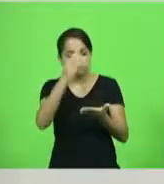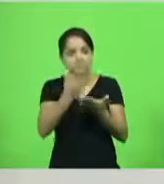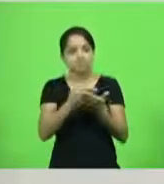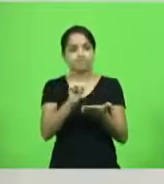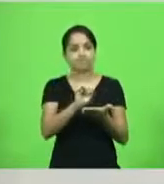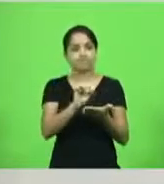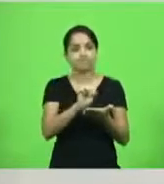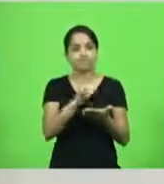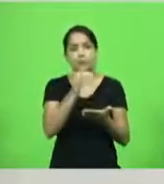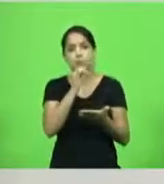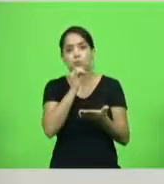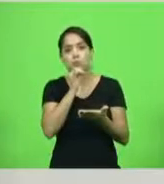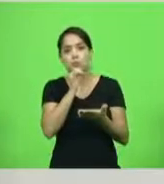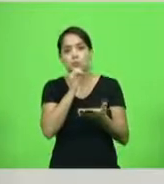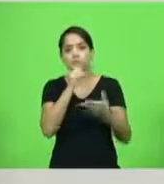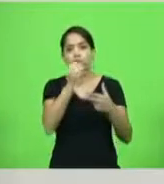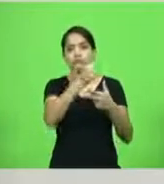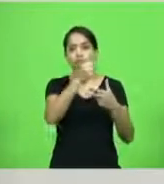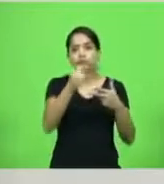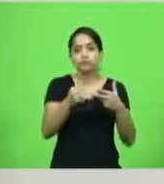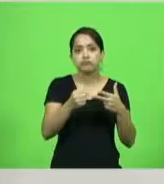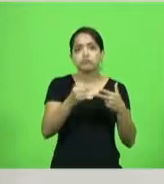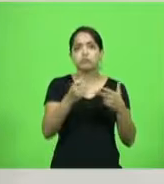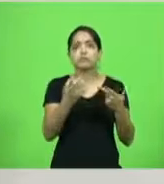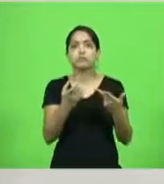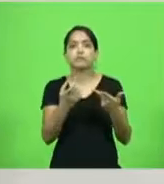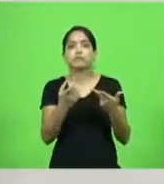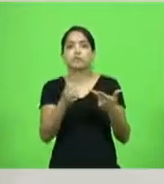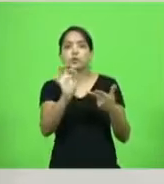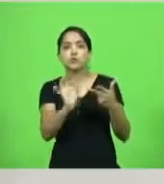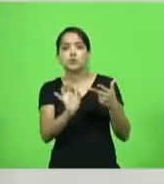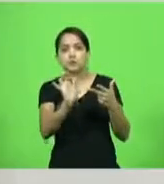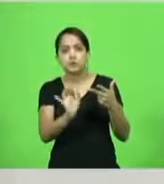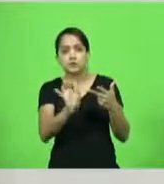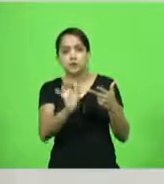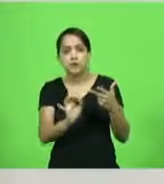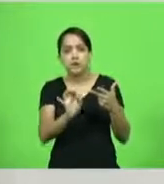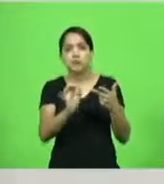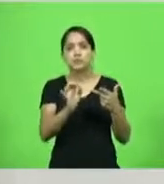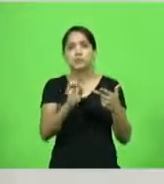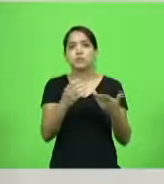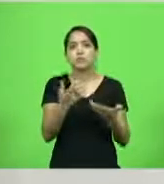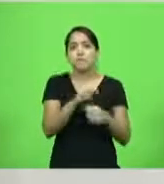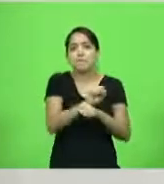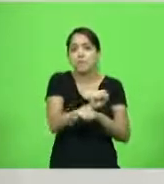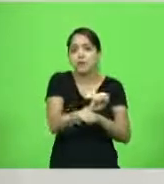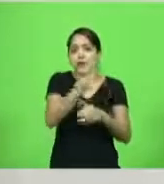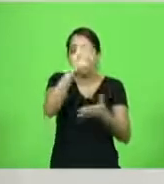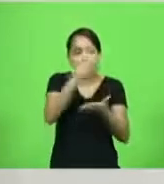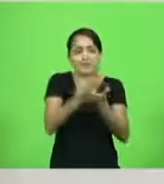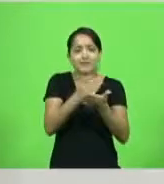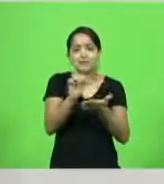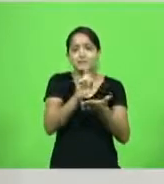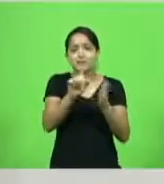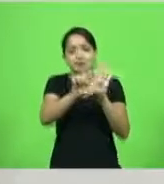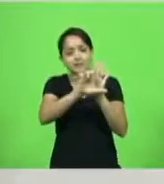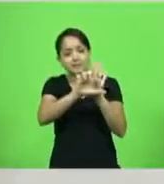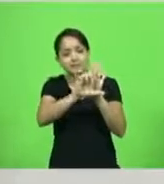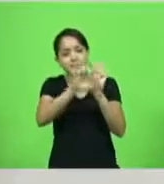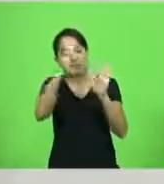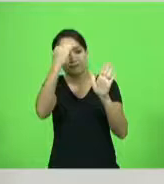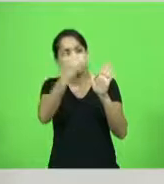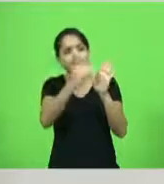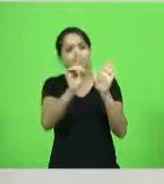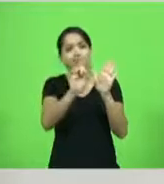judiciário, isso é extremamente nocivo, porque você para de acreditar, de dar crédito às leis, e isso pode